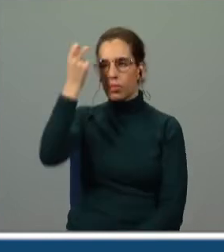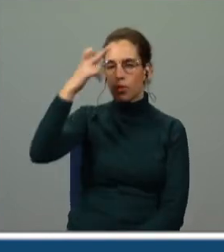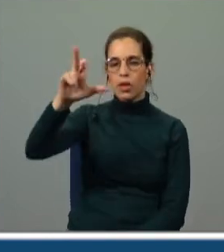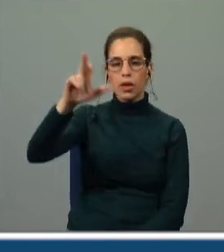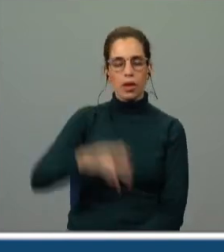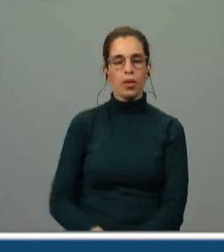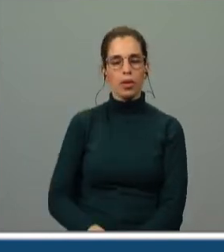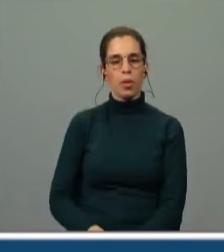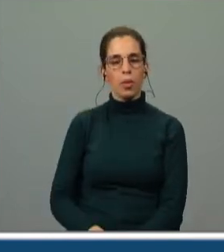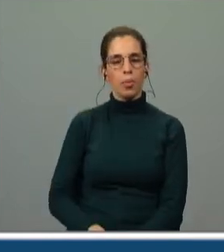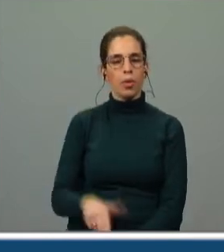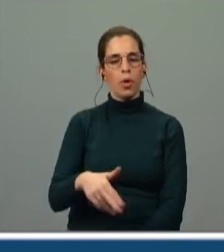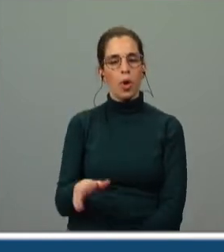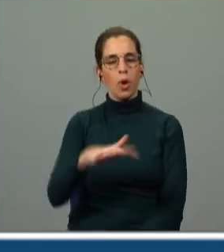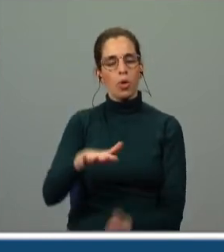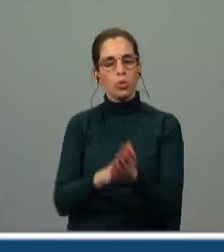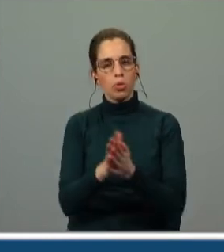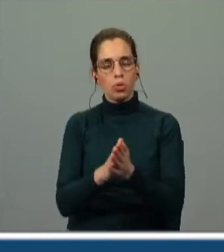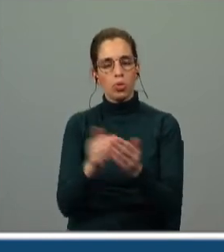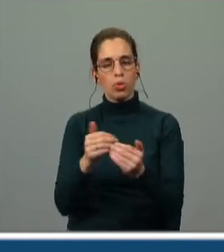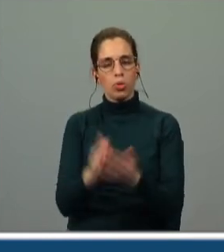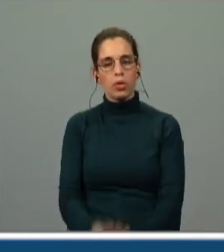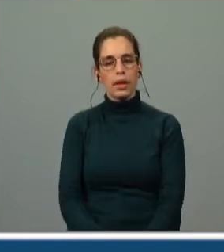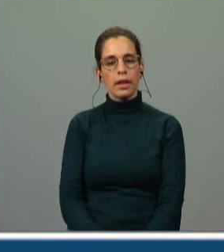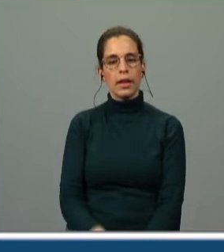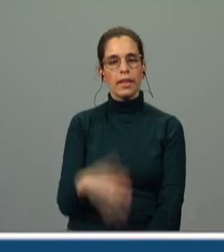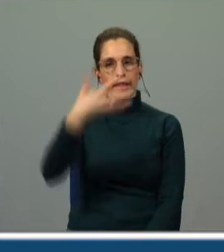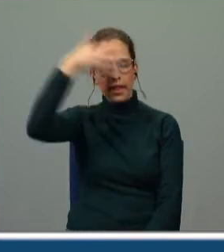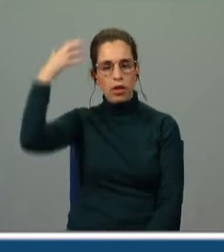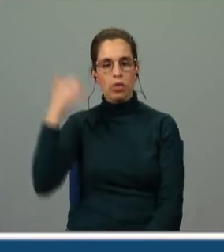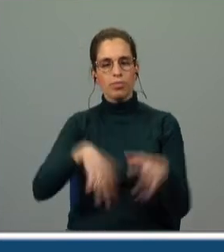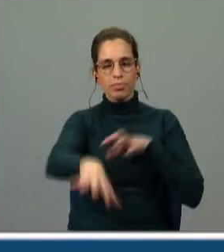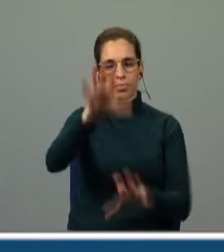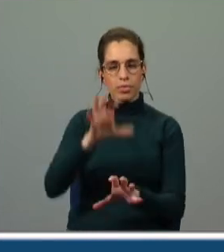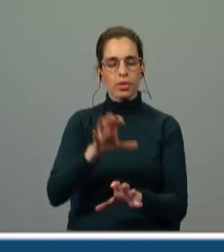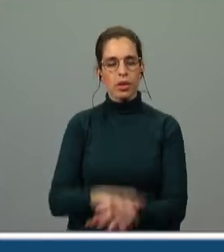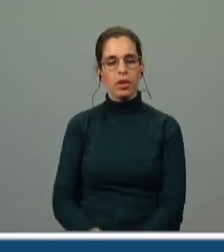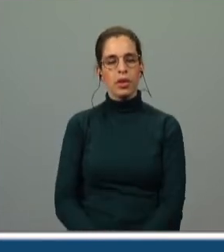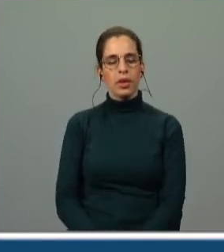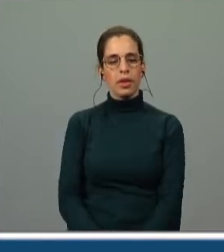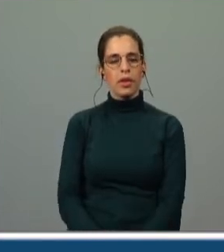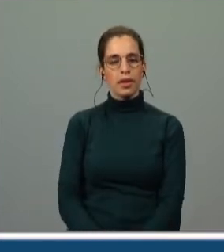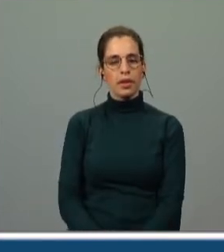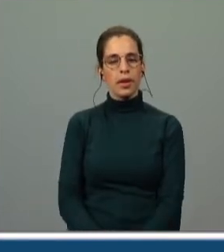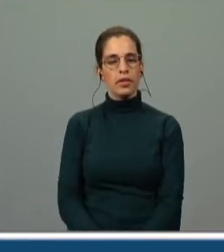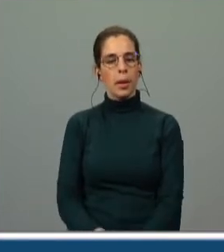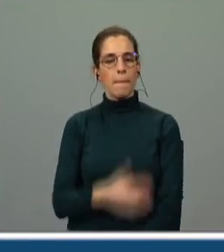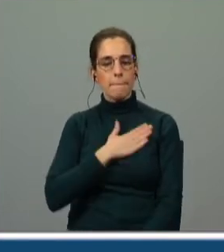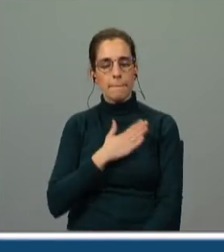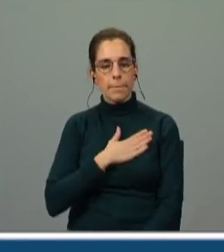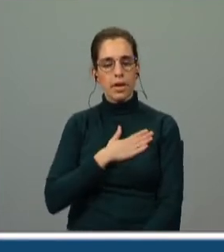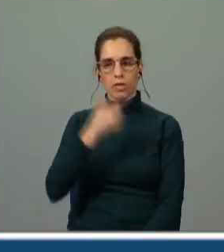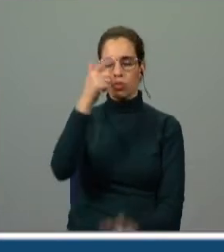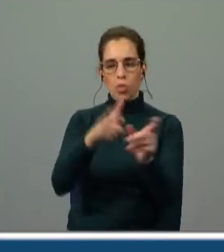-me onde se usa toda a fridade entre liões e tigres e verei-se neles achar posse a piedade que entre peitos humanos não achei.